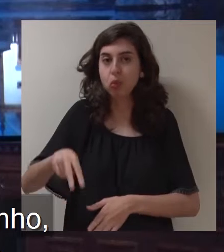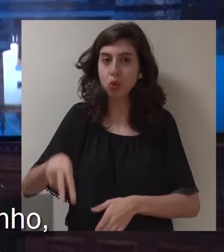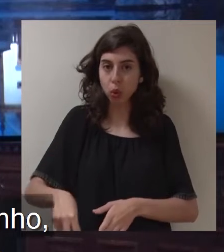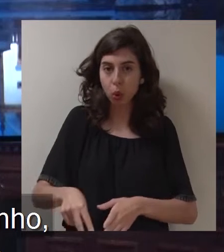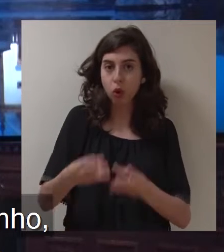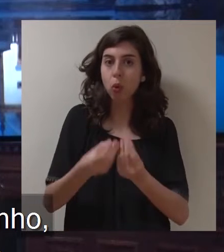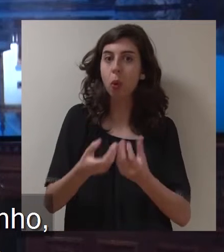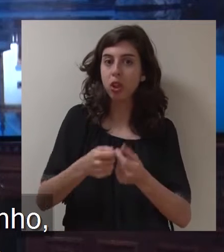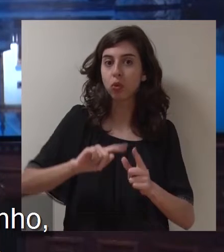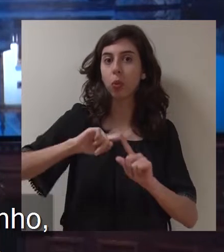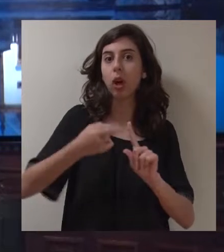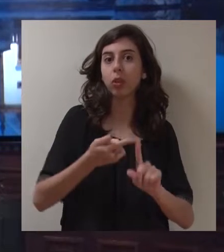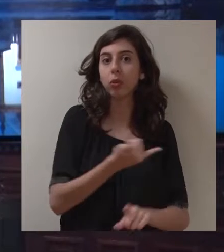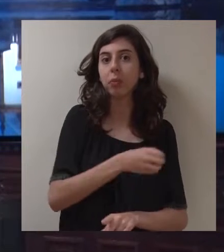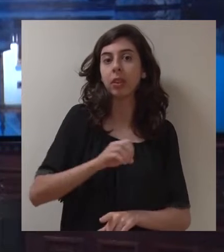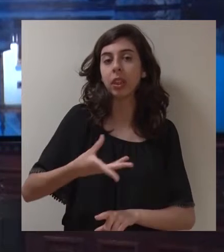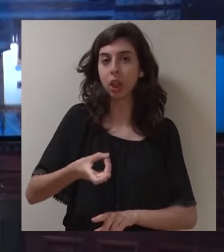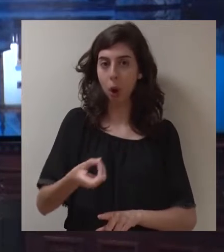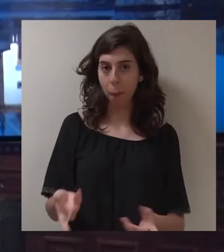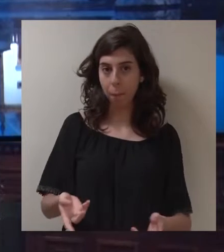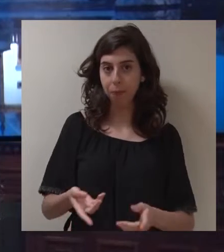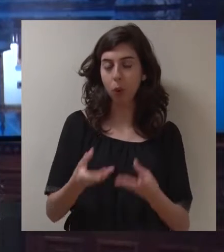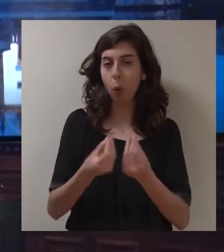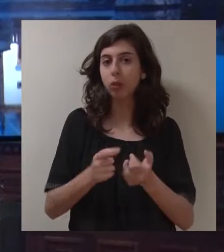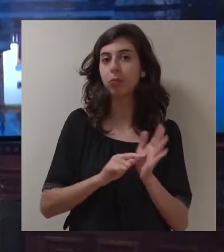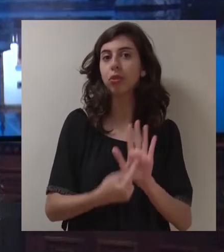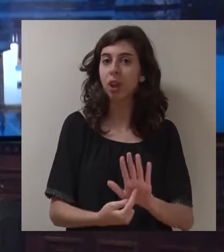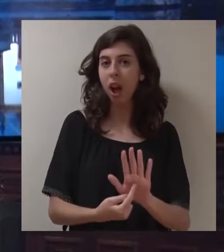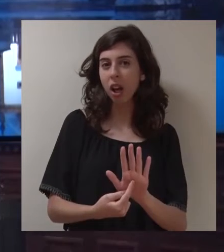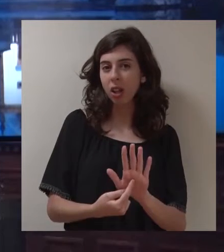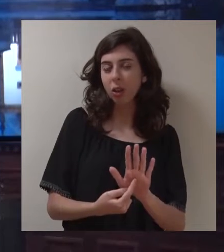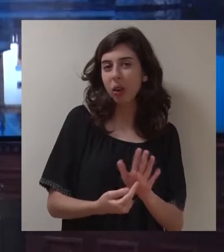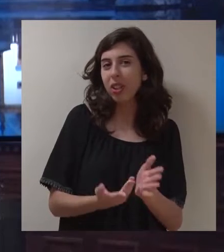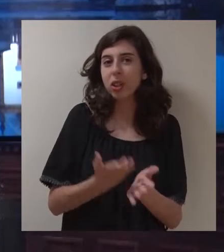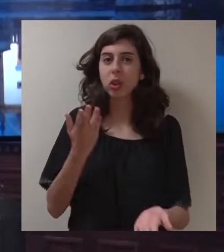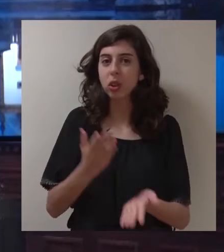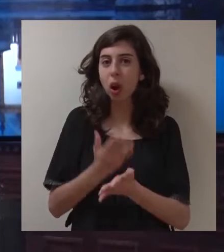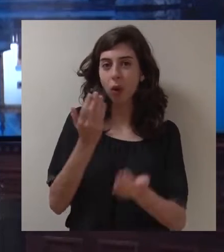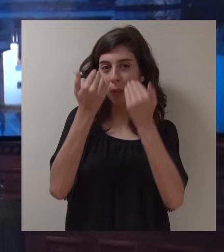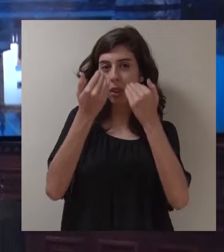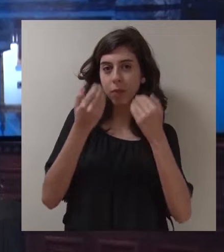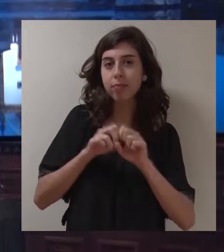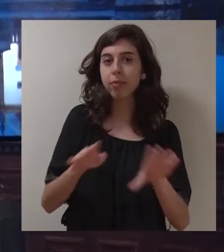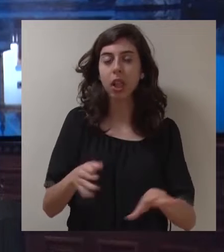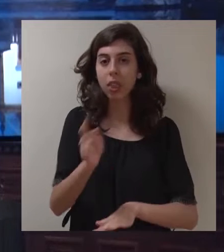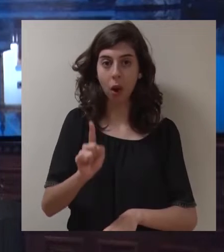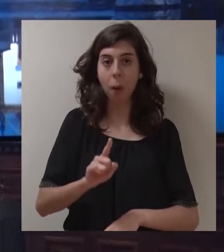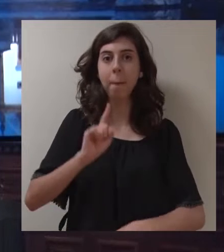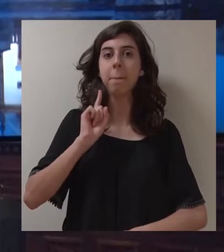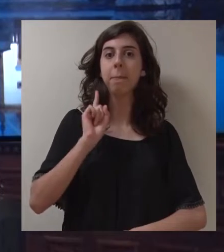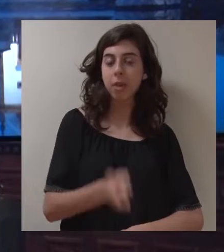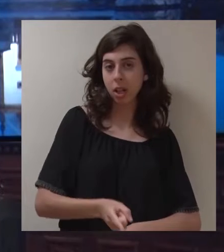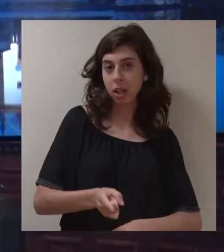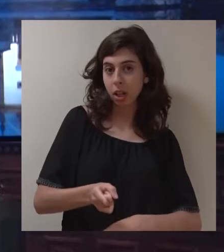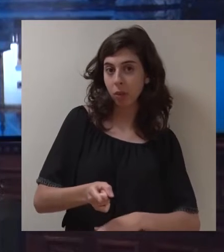as contas relativas ao ano 2019. Prestar contas não é um ato de informação, é uma